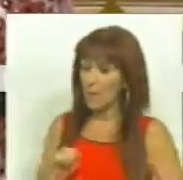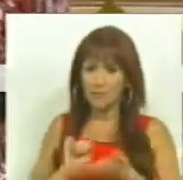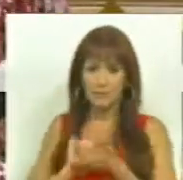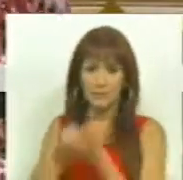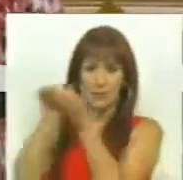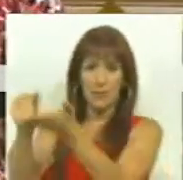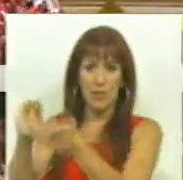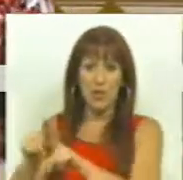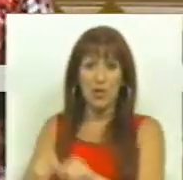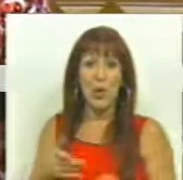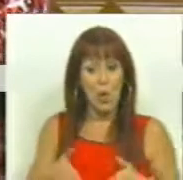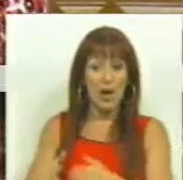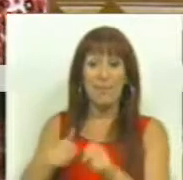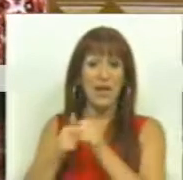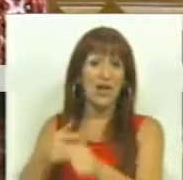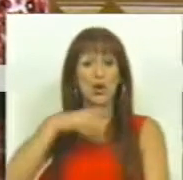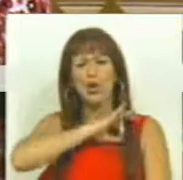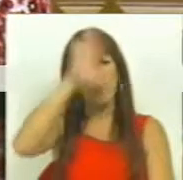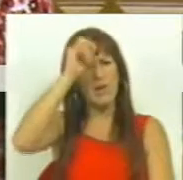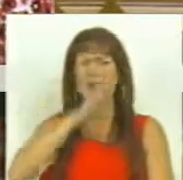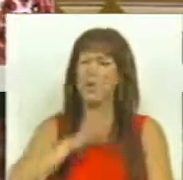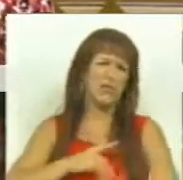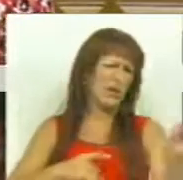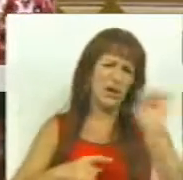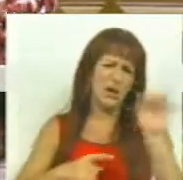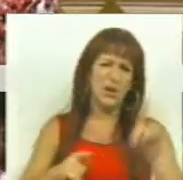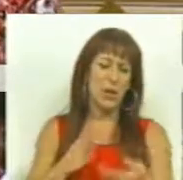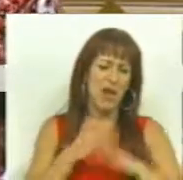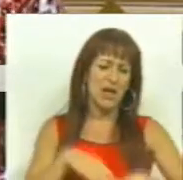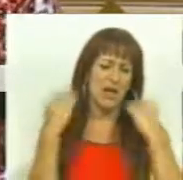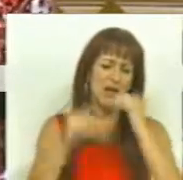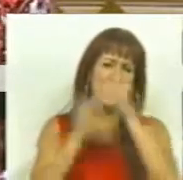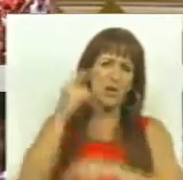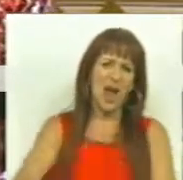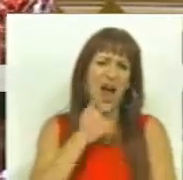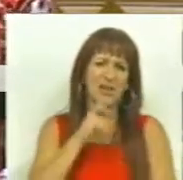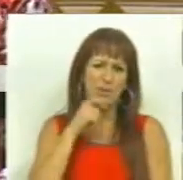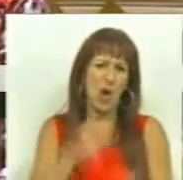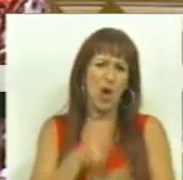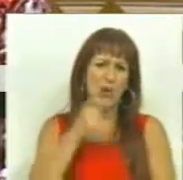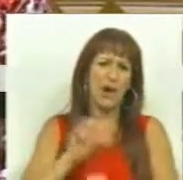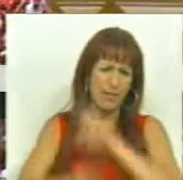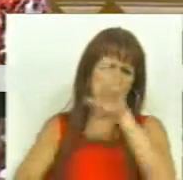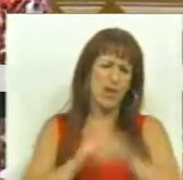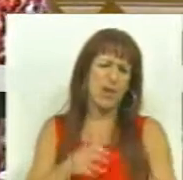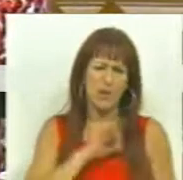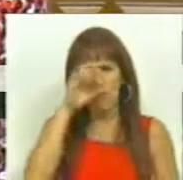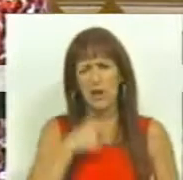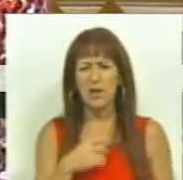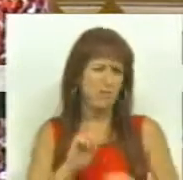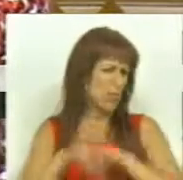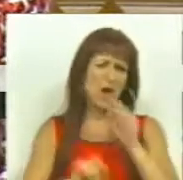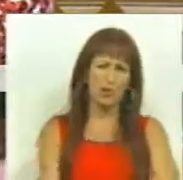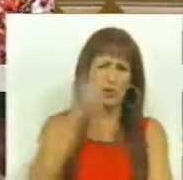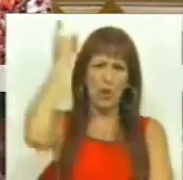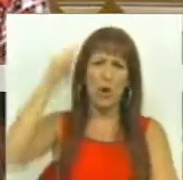caminho a seguir. E o Senhor Ministro não nos pode ver dizer que o acesso ao ensino superior apenas para quem pode pagar é moderno, Senhor Ministro. Isto não tem nada de